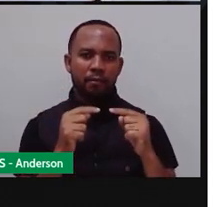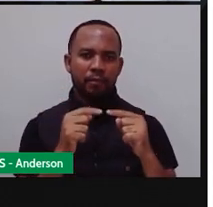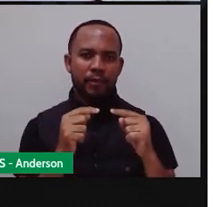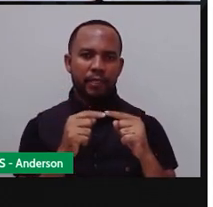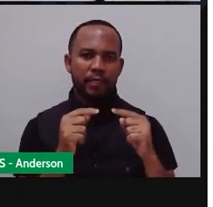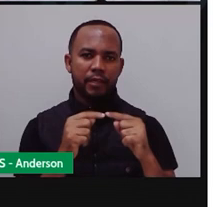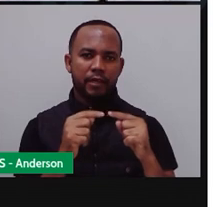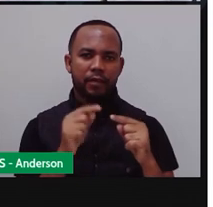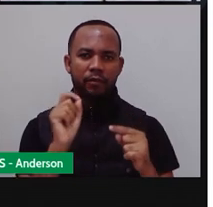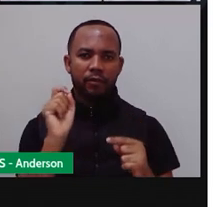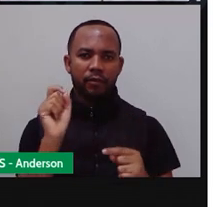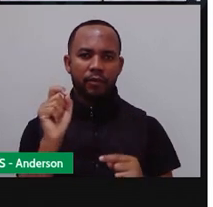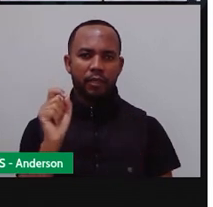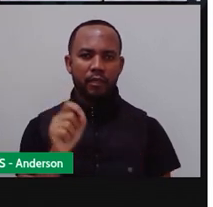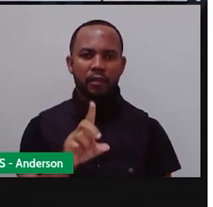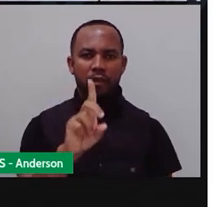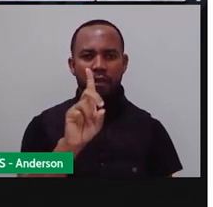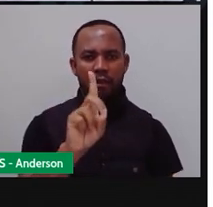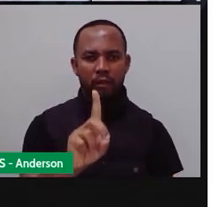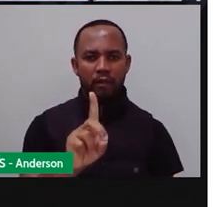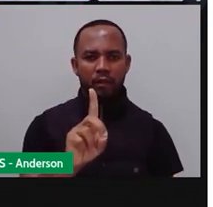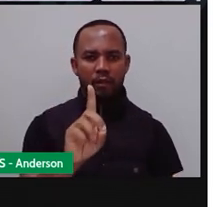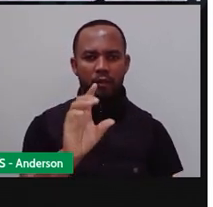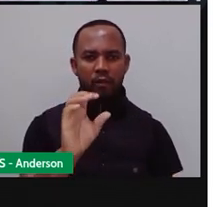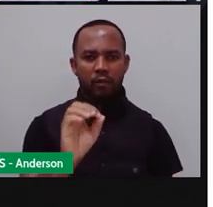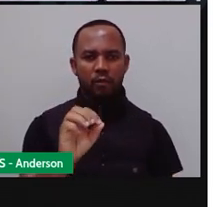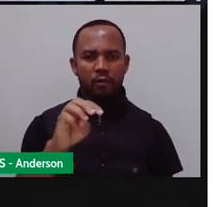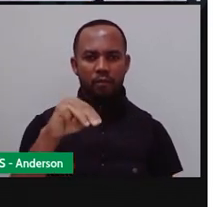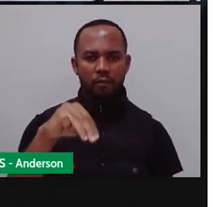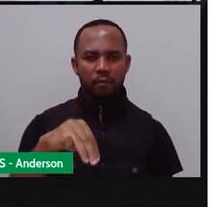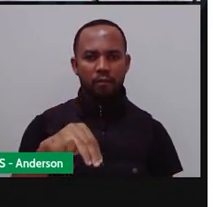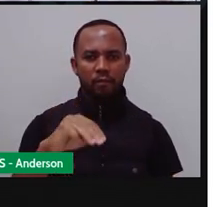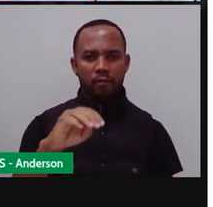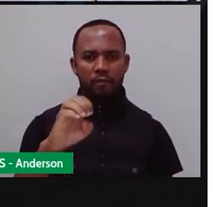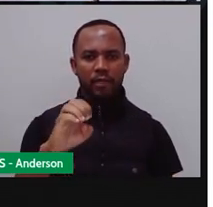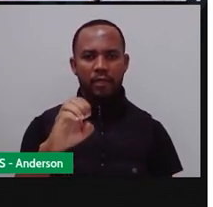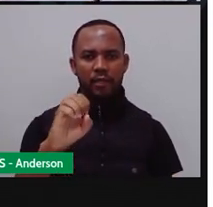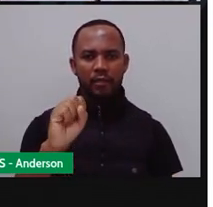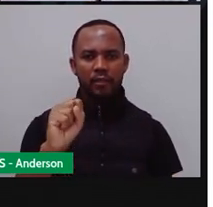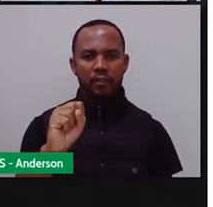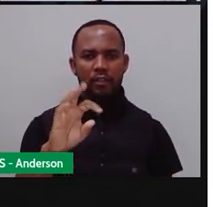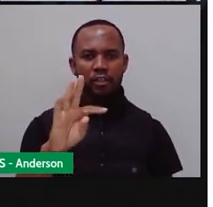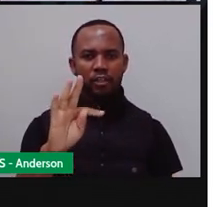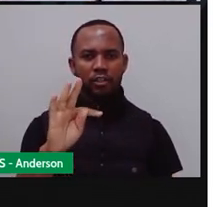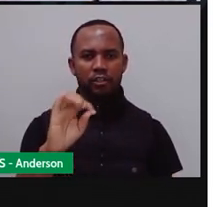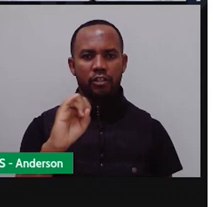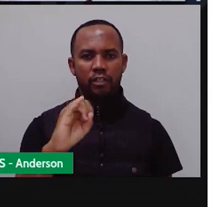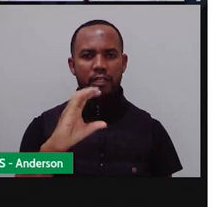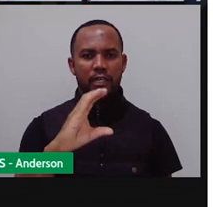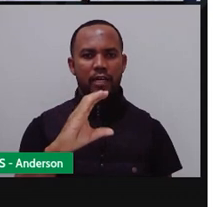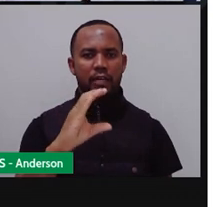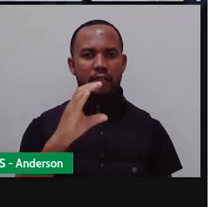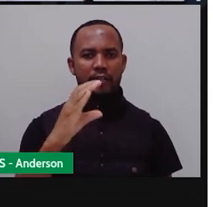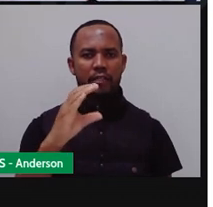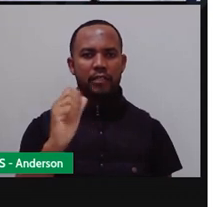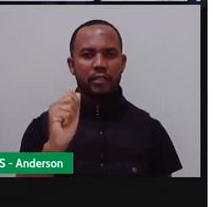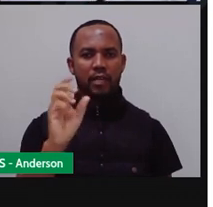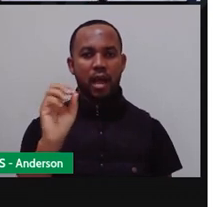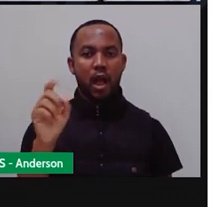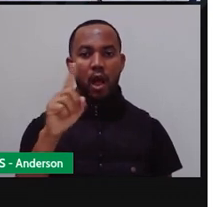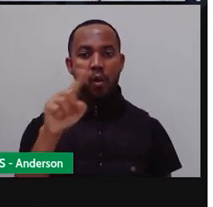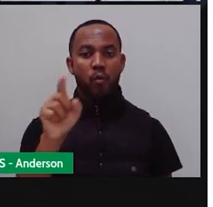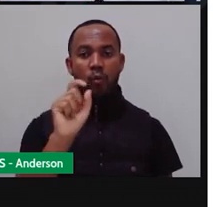domesticação significa o quê? Ato, processo ou efeito de domesticar ou domesticar-se,